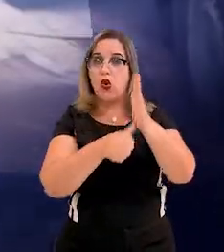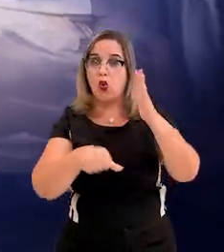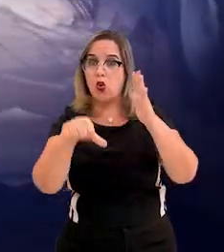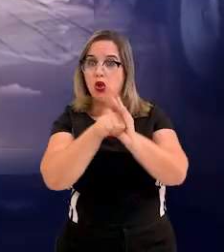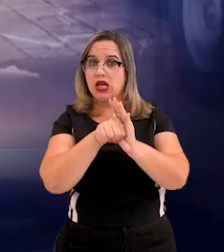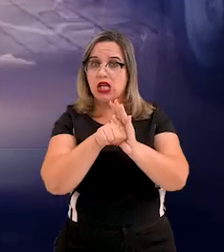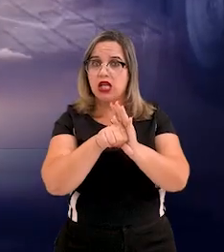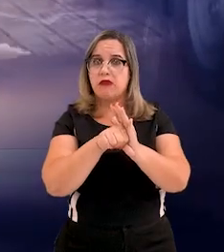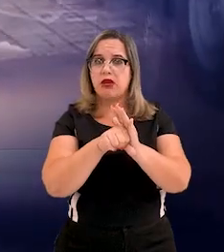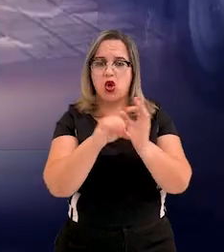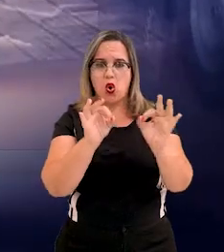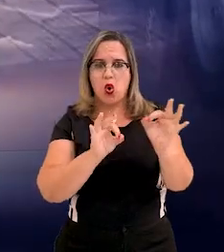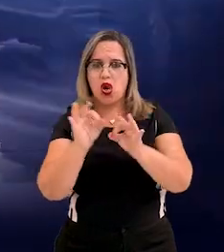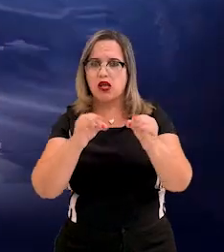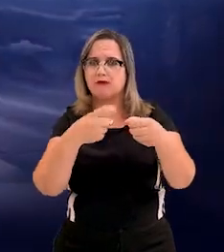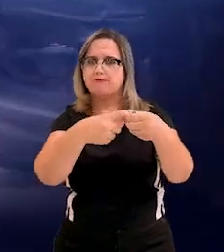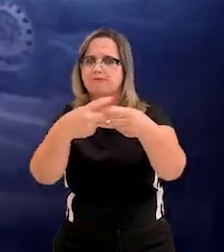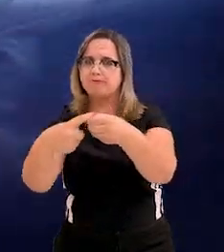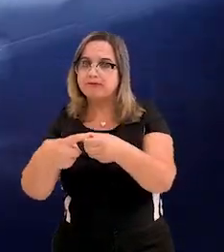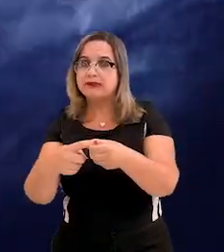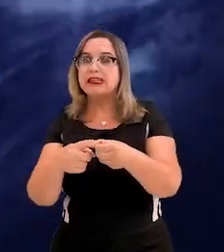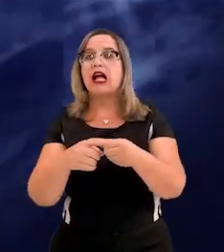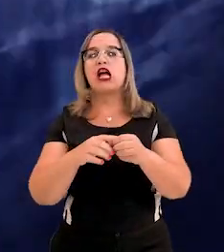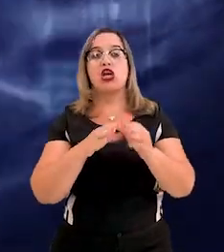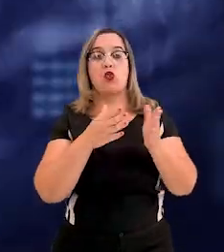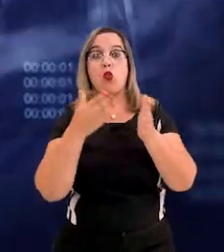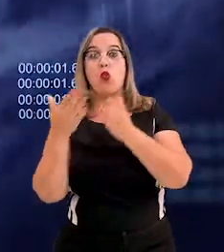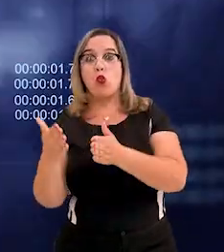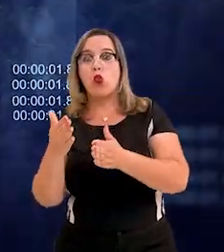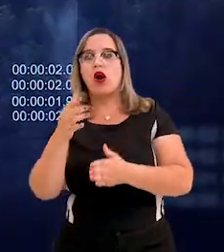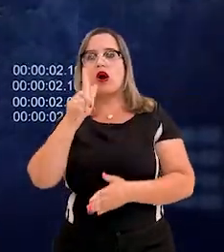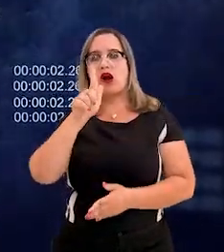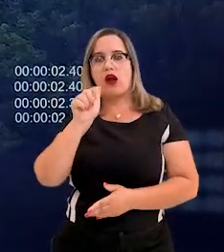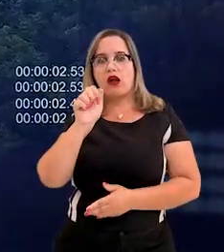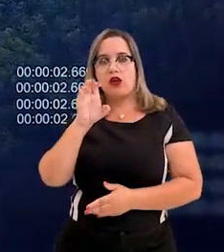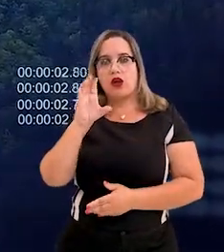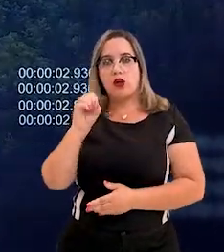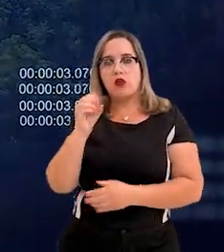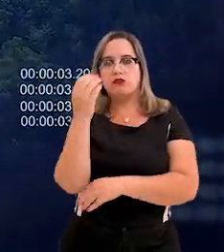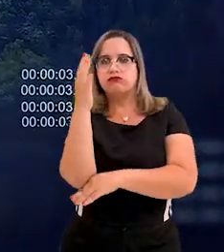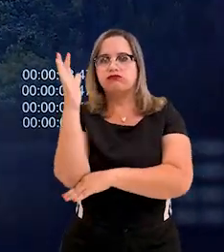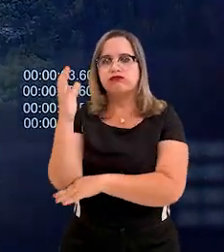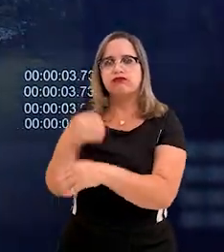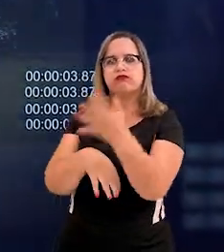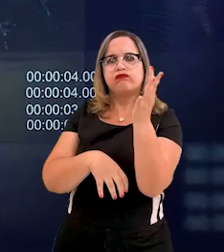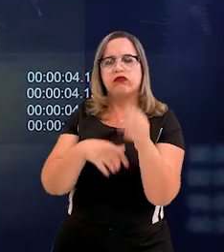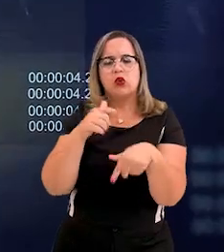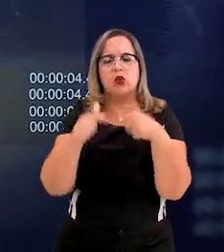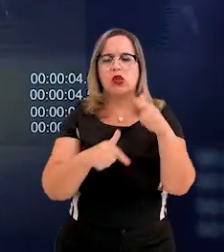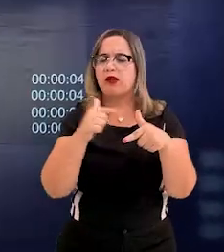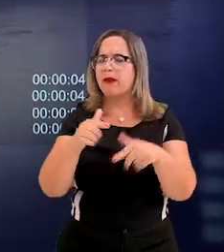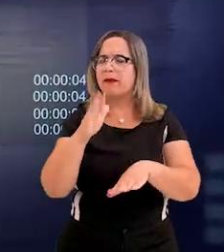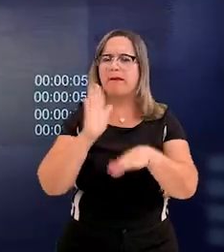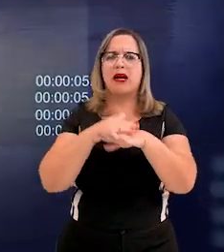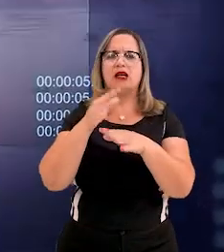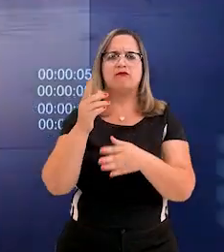no interior. Já o GAECO ambiental viabilizou uma atuação mais efetiva no